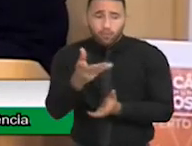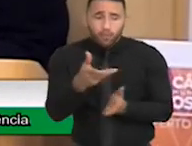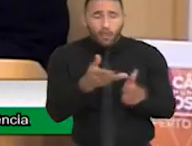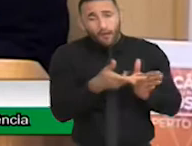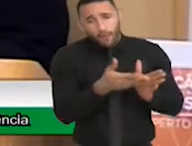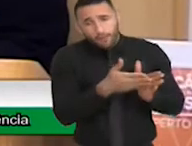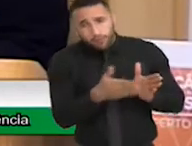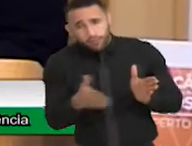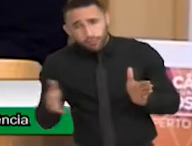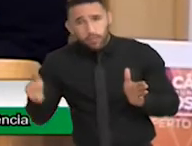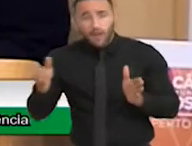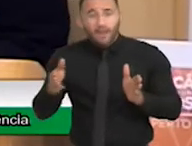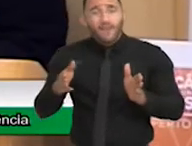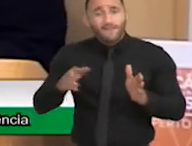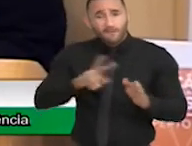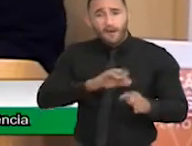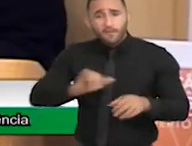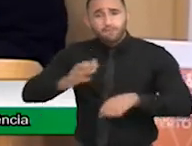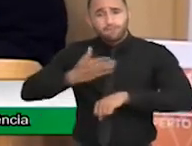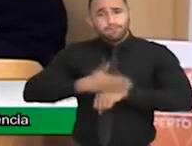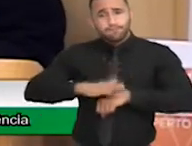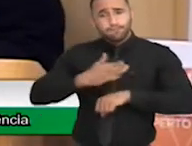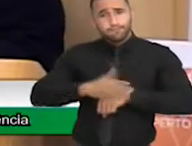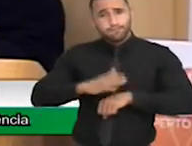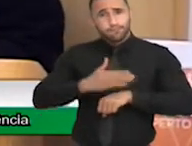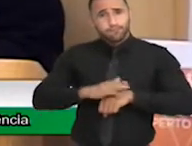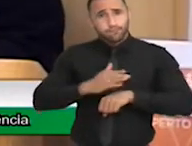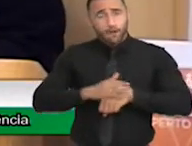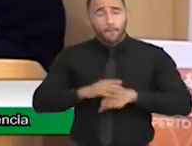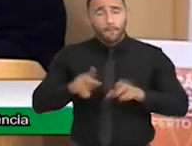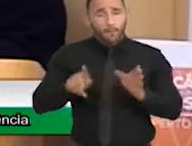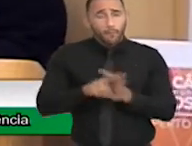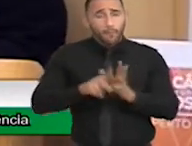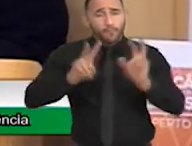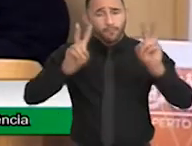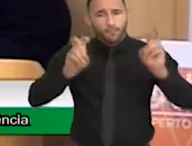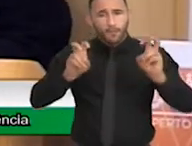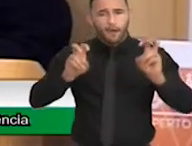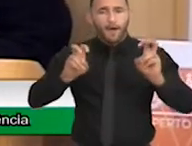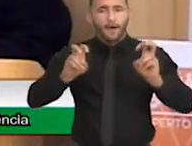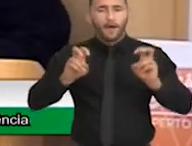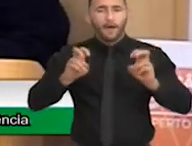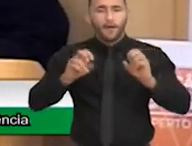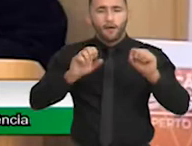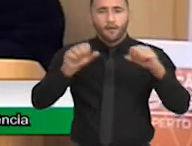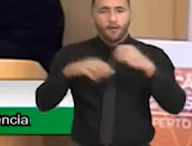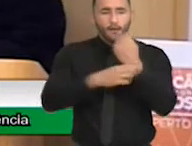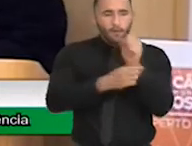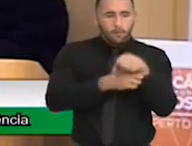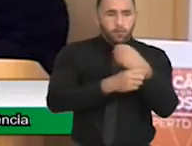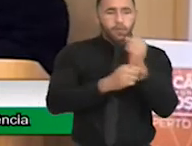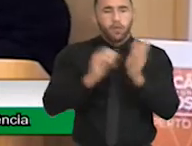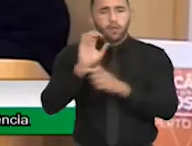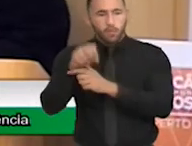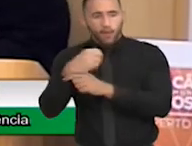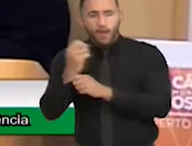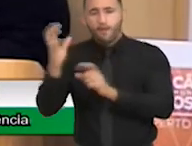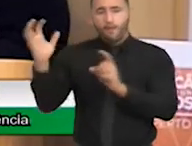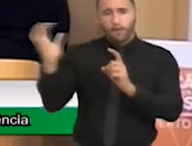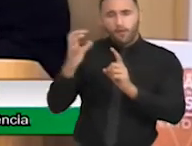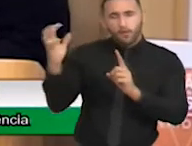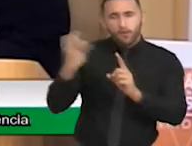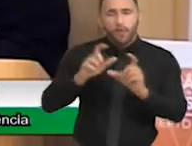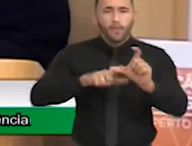e capacita não só a questão da reabilitação dentro das UBS, mas também ele dá